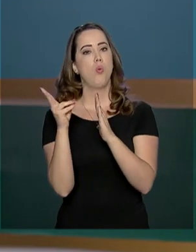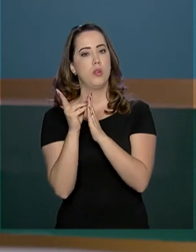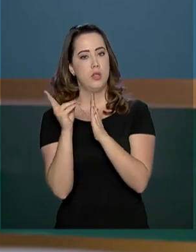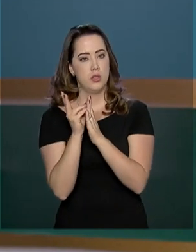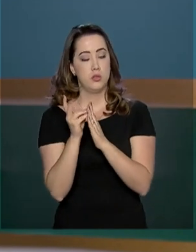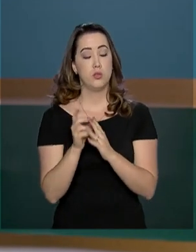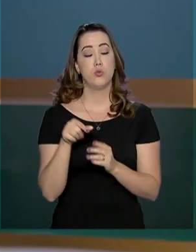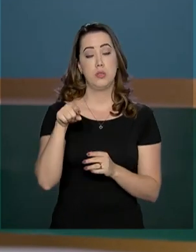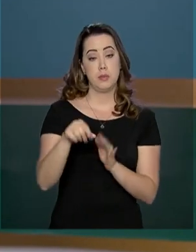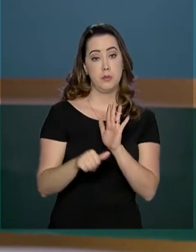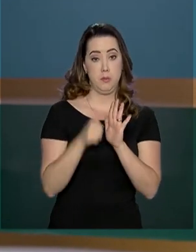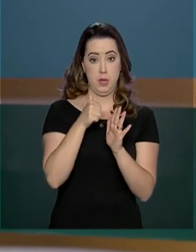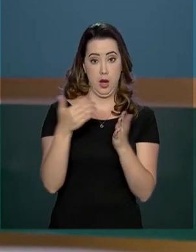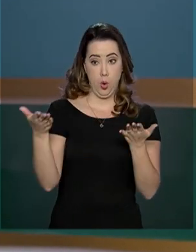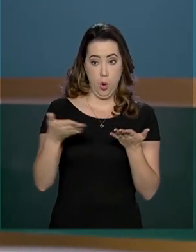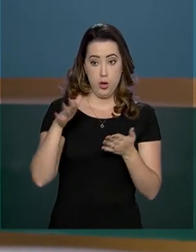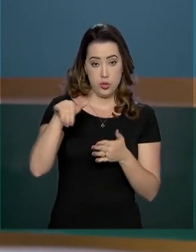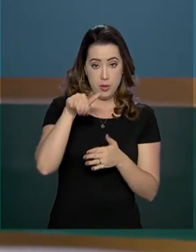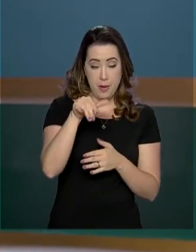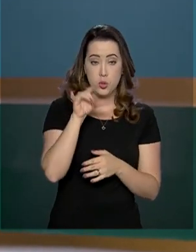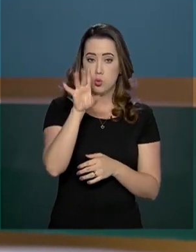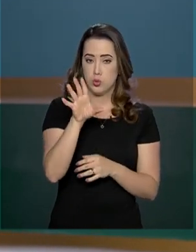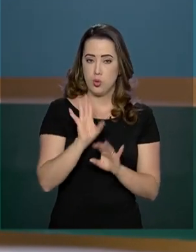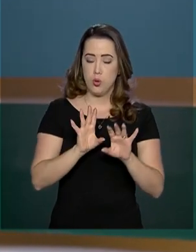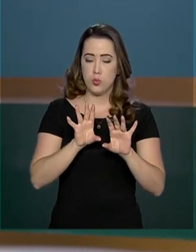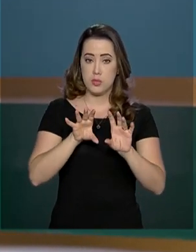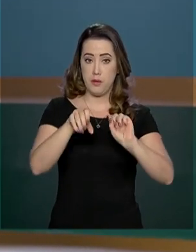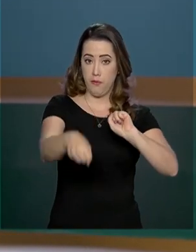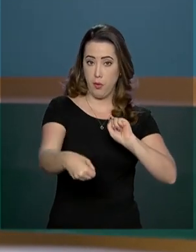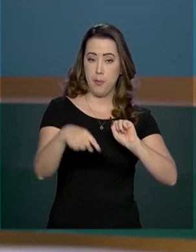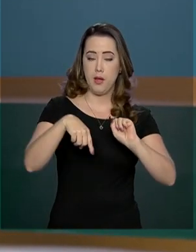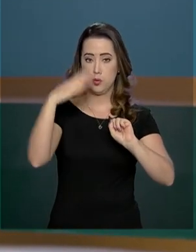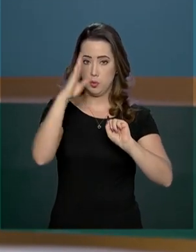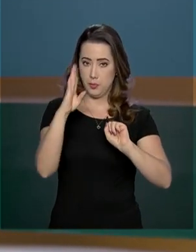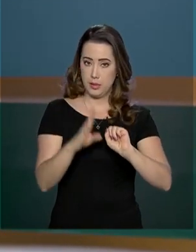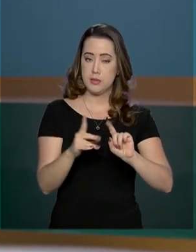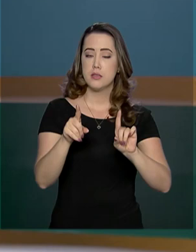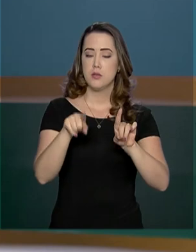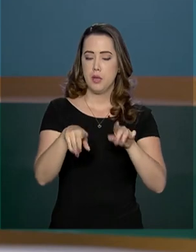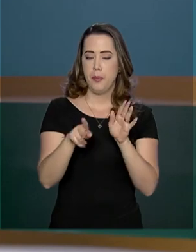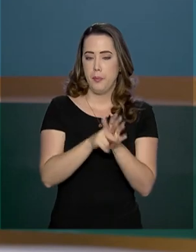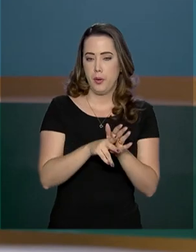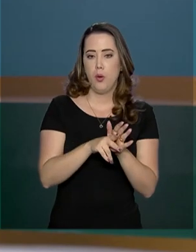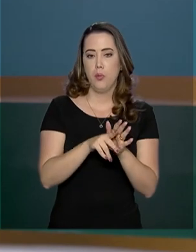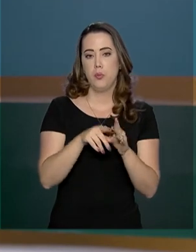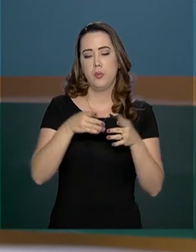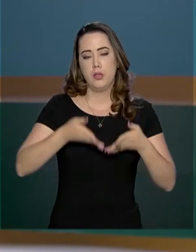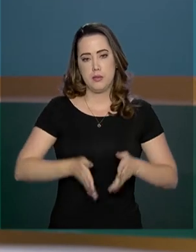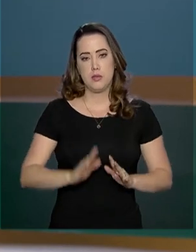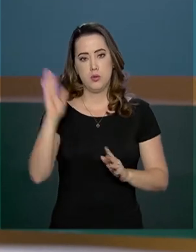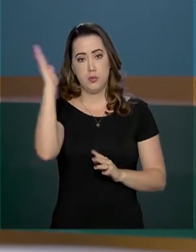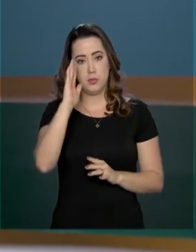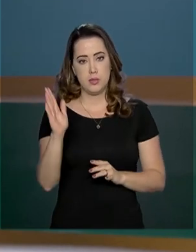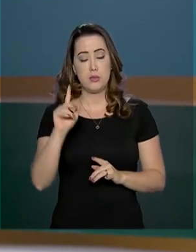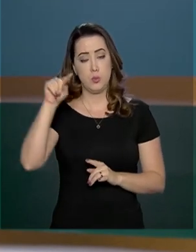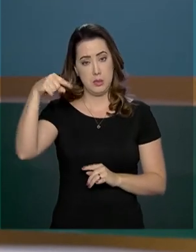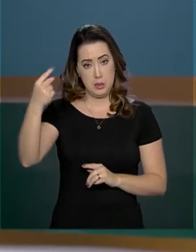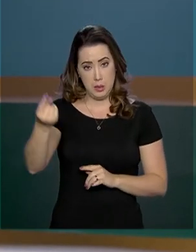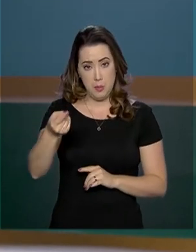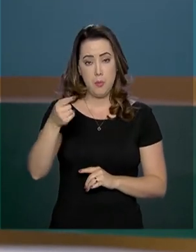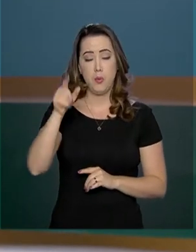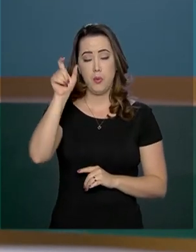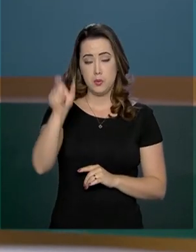habilitados no Brasil. A segunda etapa será destinada aos profissionais brasileiros formados em instituições estrangeiras.